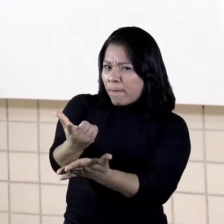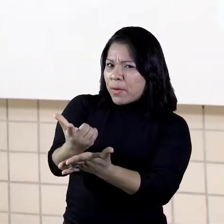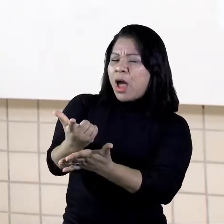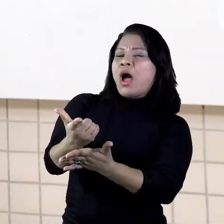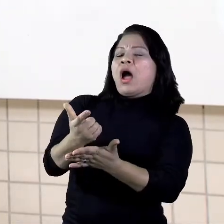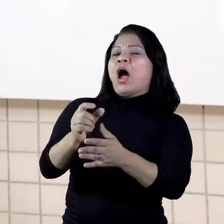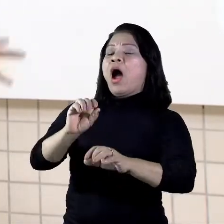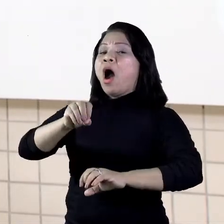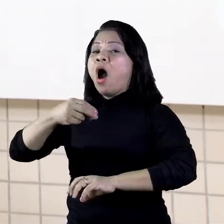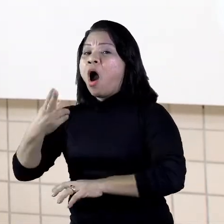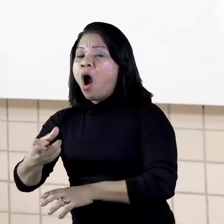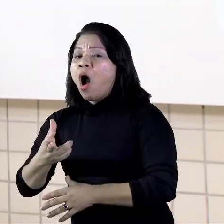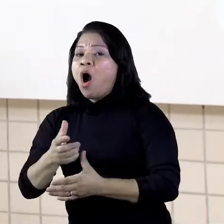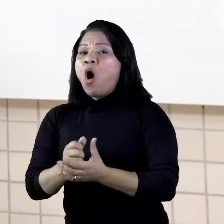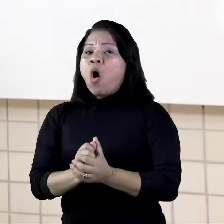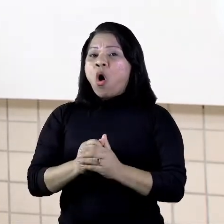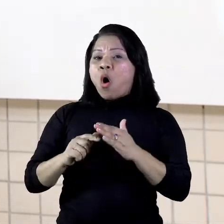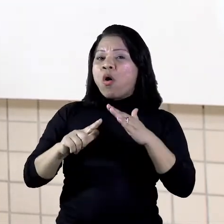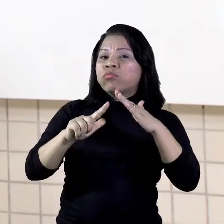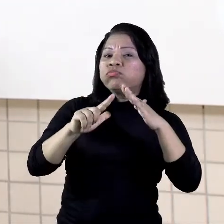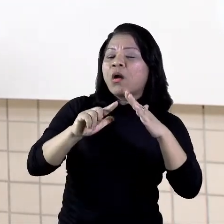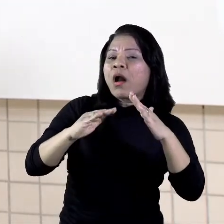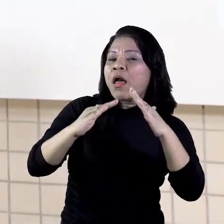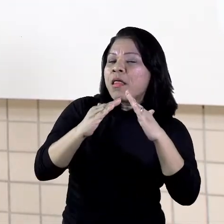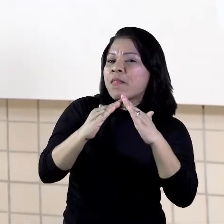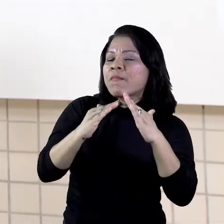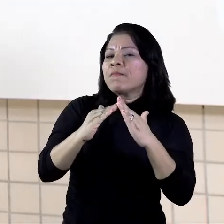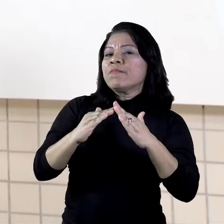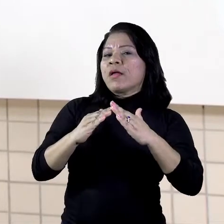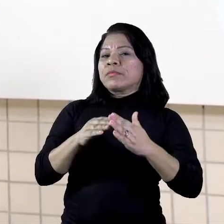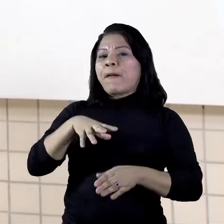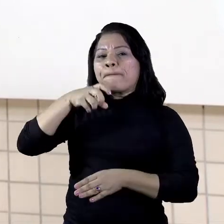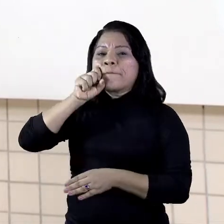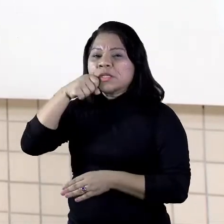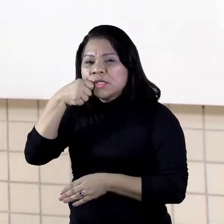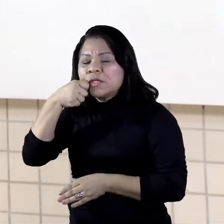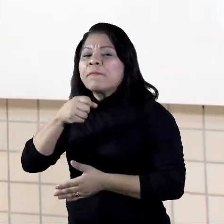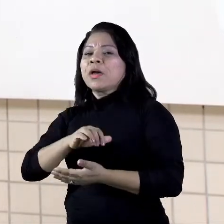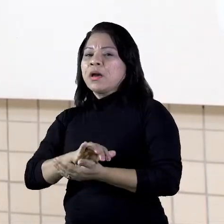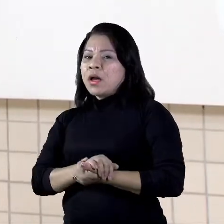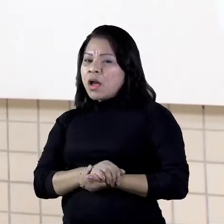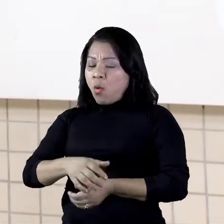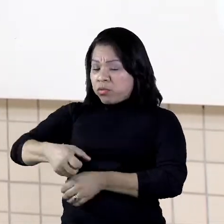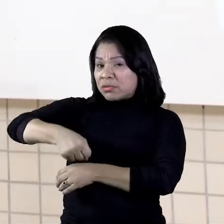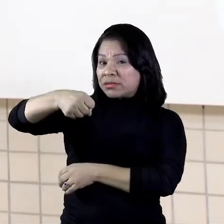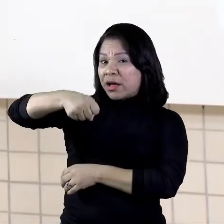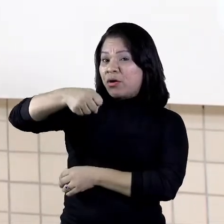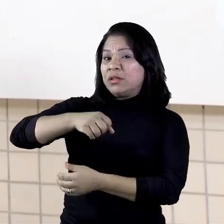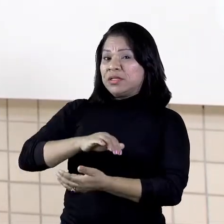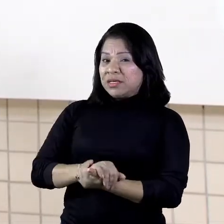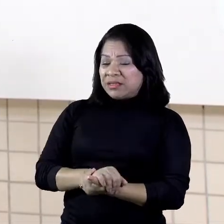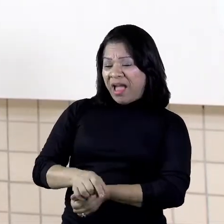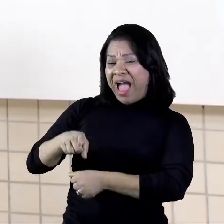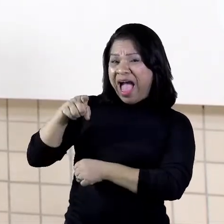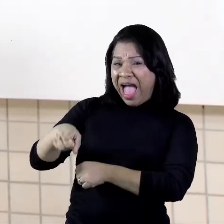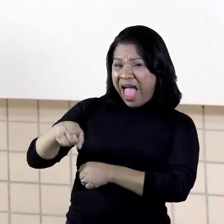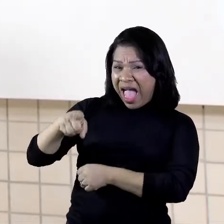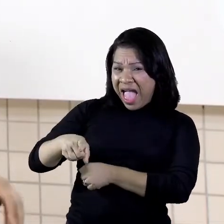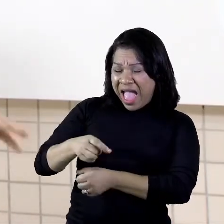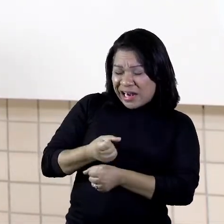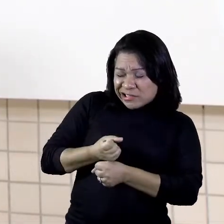comprar pão, que eles colocam o pão lá dentro daquela sacolinha, aquela sacolinha, ela leva 200 anos